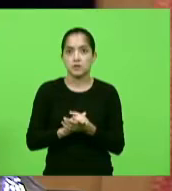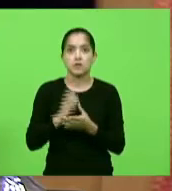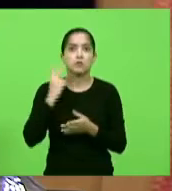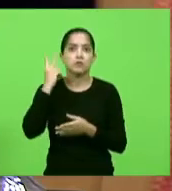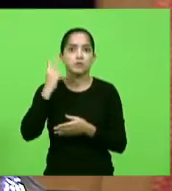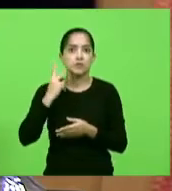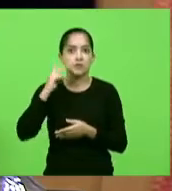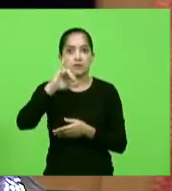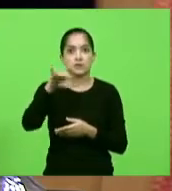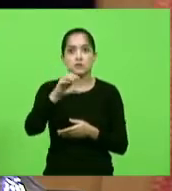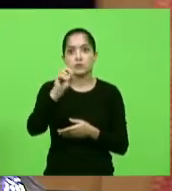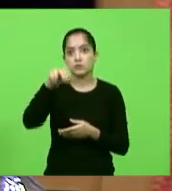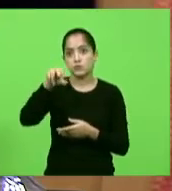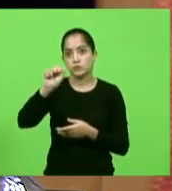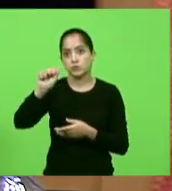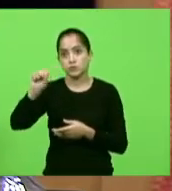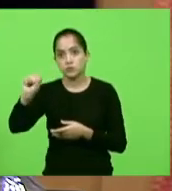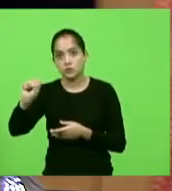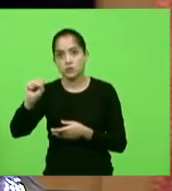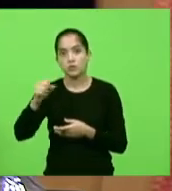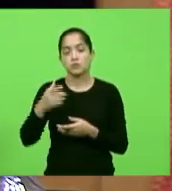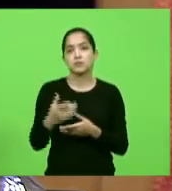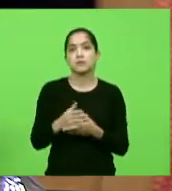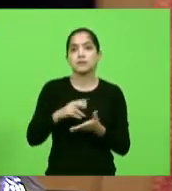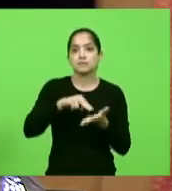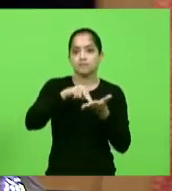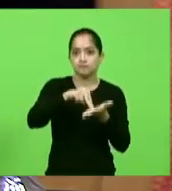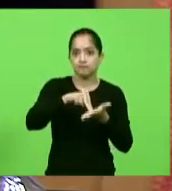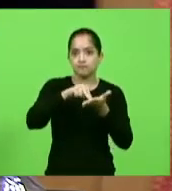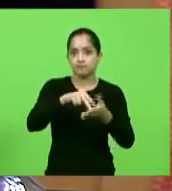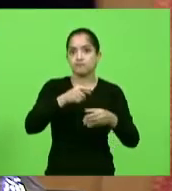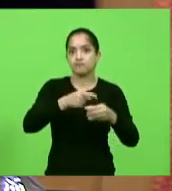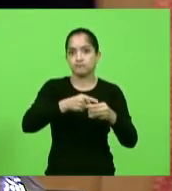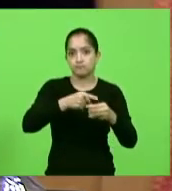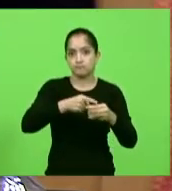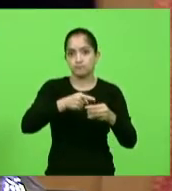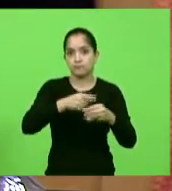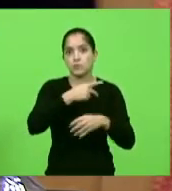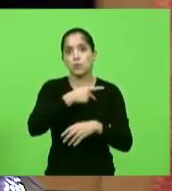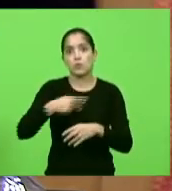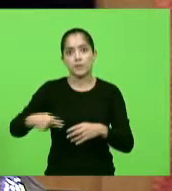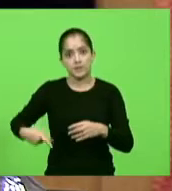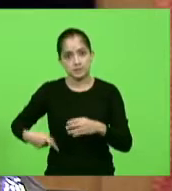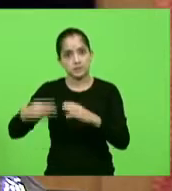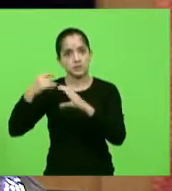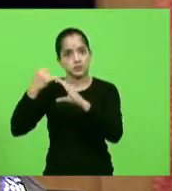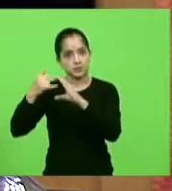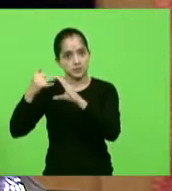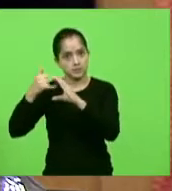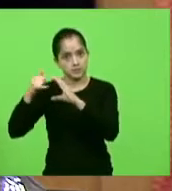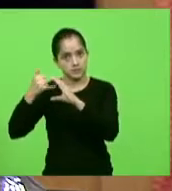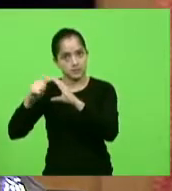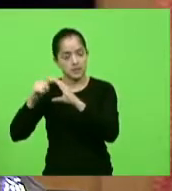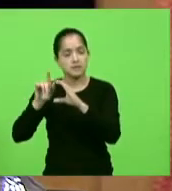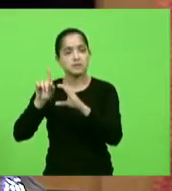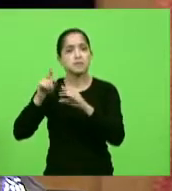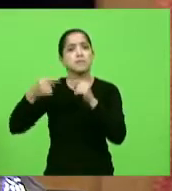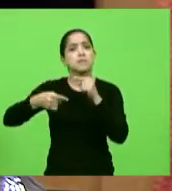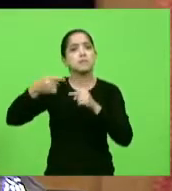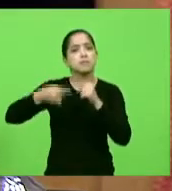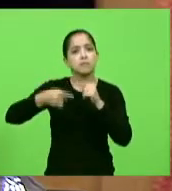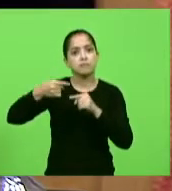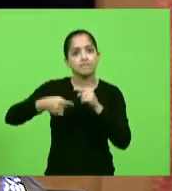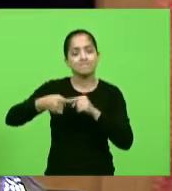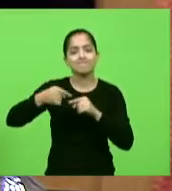vereador Jonas, do município de Navegantes, com o presidente da Selesc, para tratar de